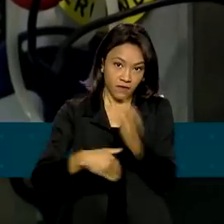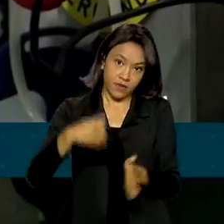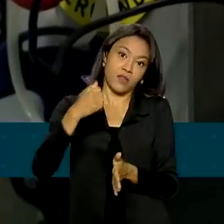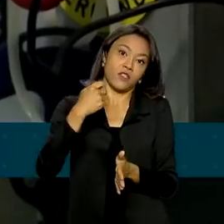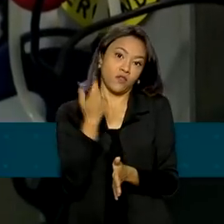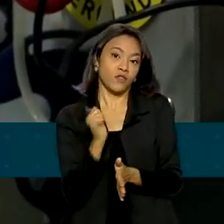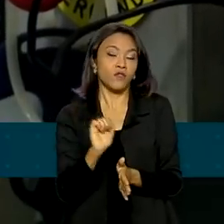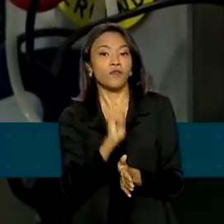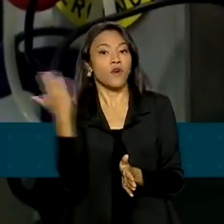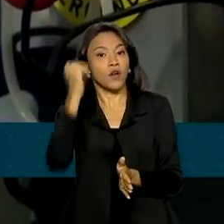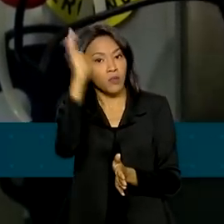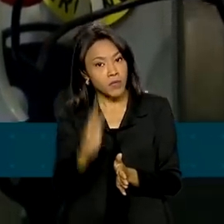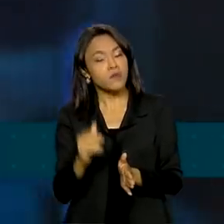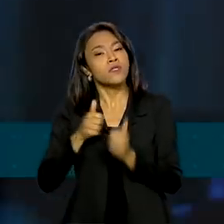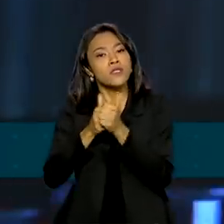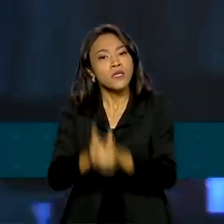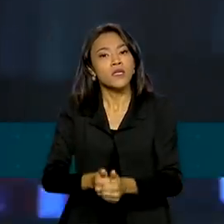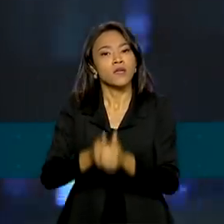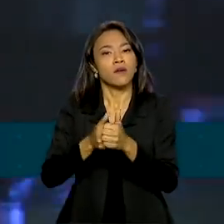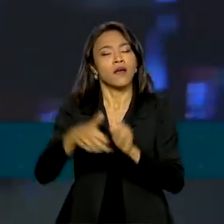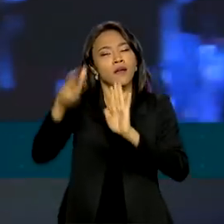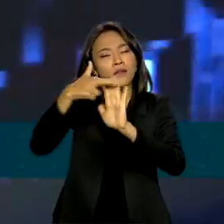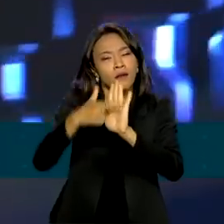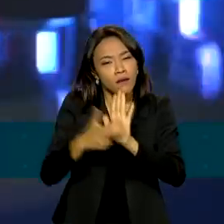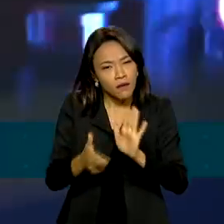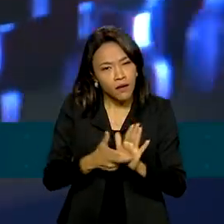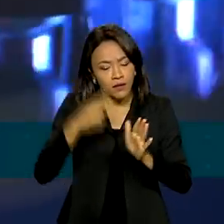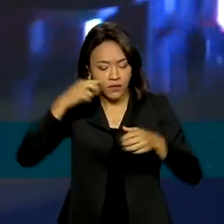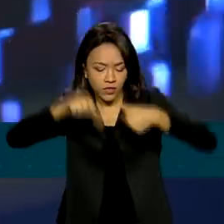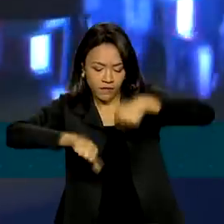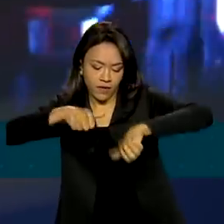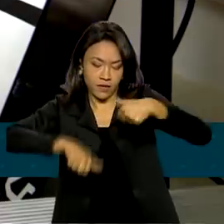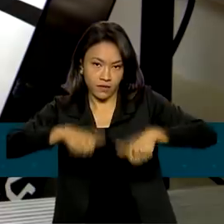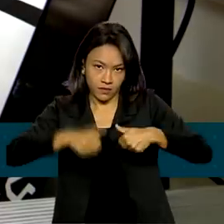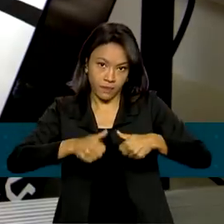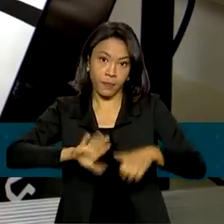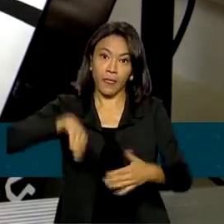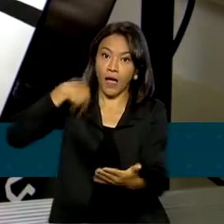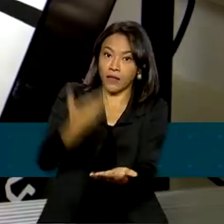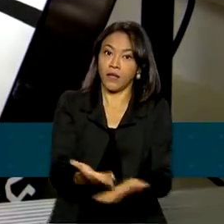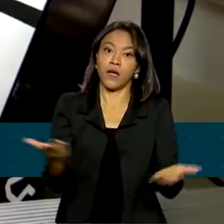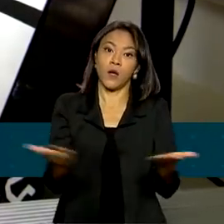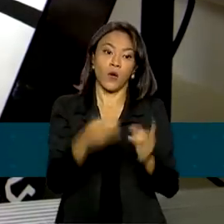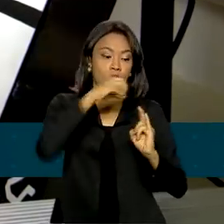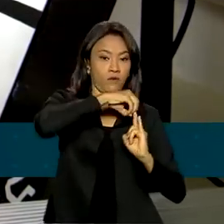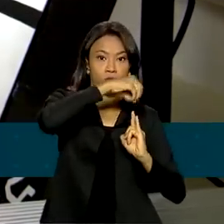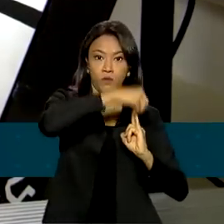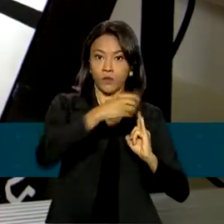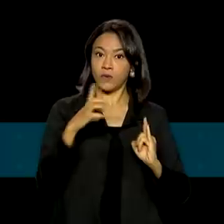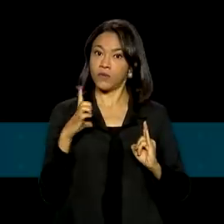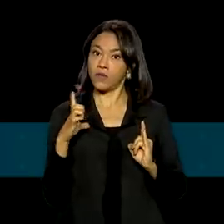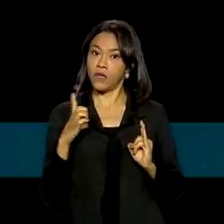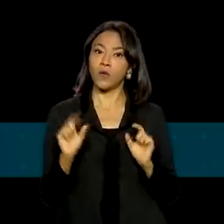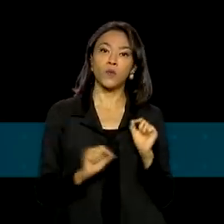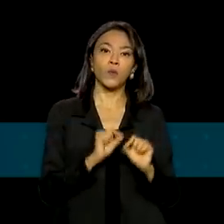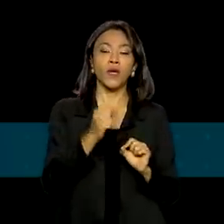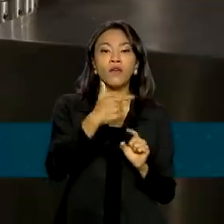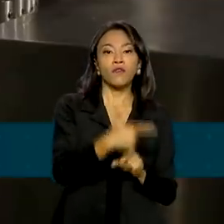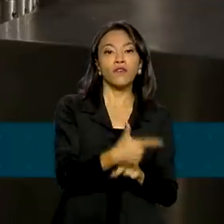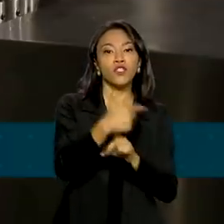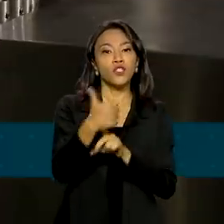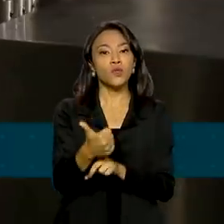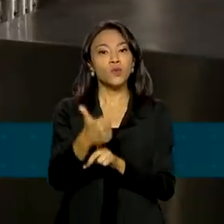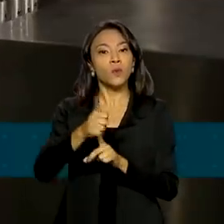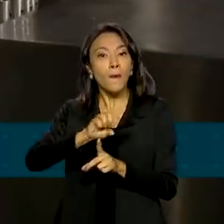produtivo e metodologias de análise exigidas. Até o momento, a Fiocruz possui o equivalente a 21 milhões